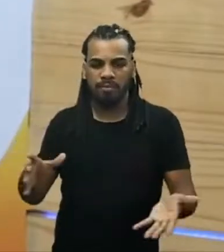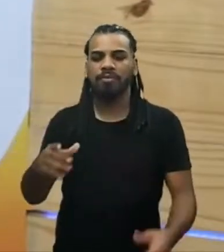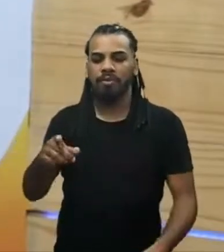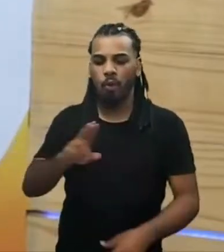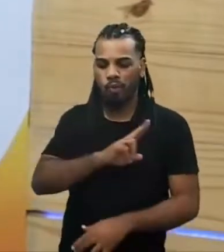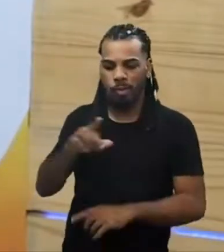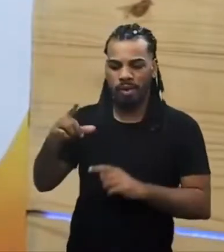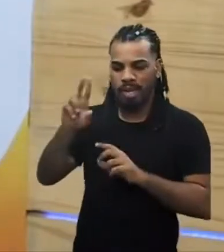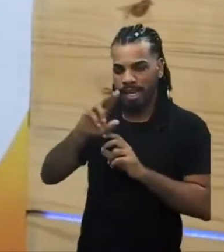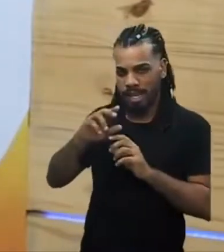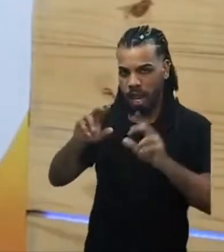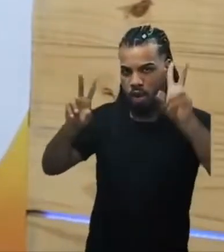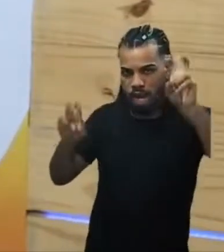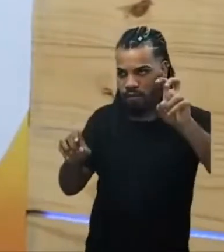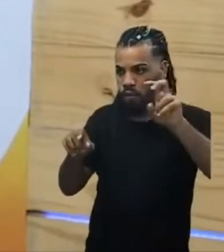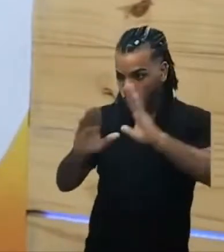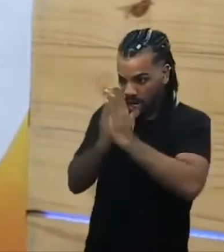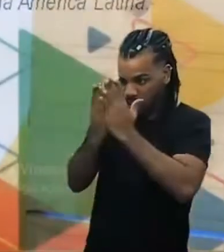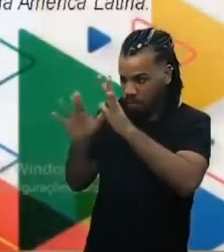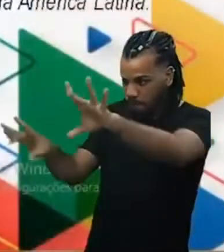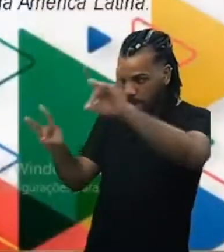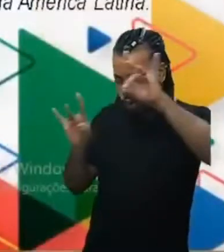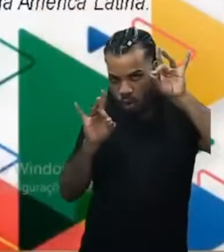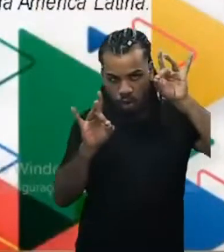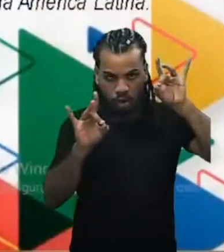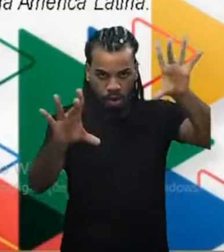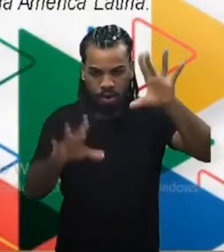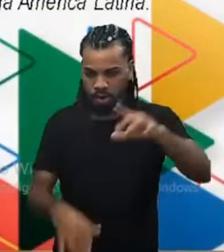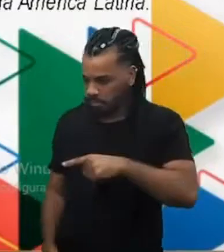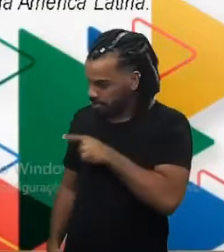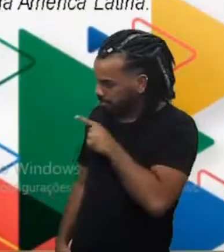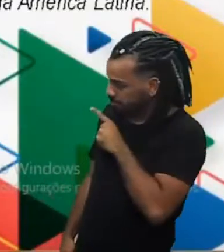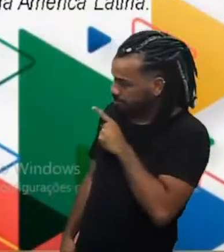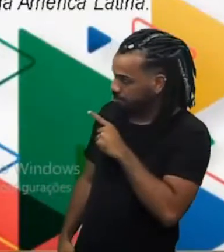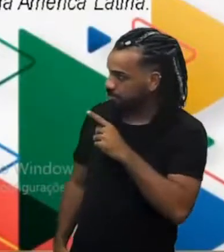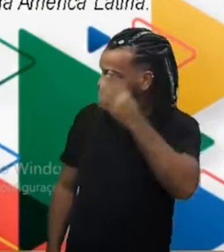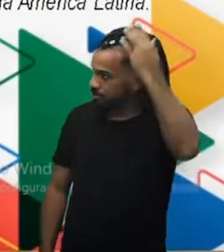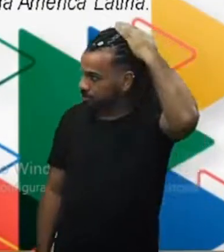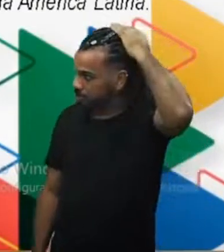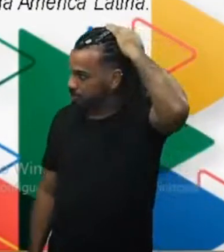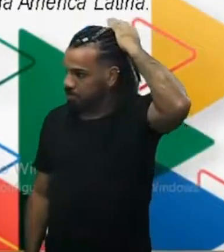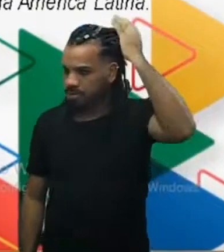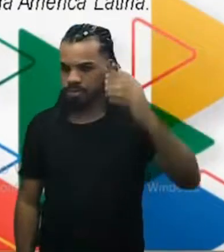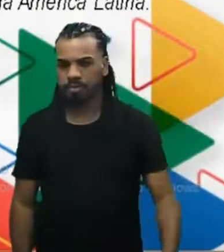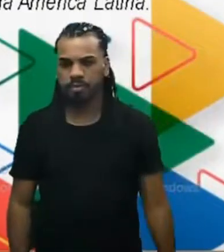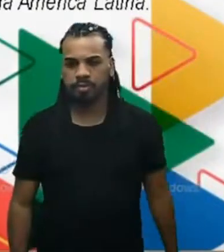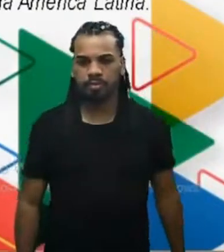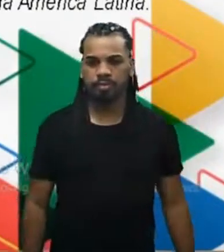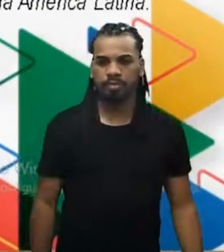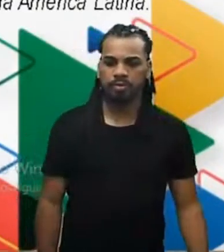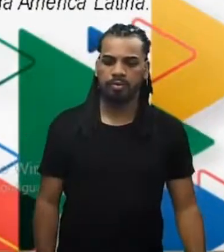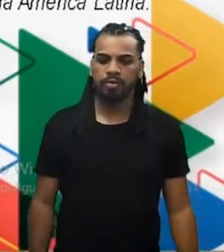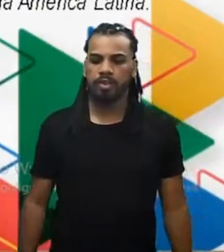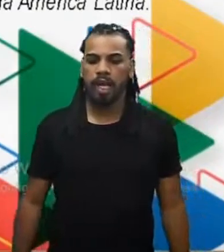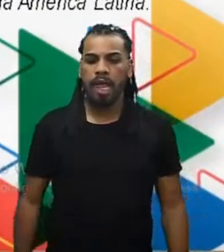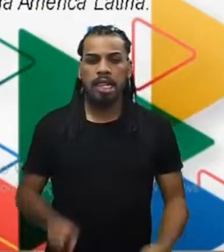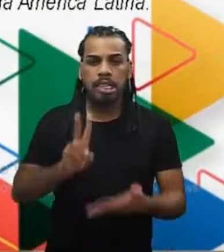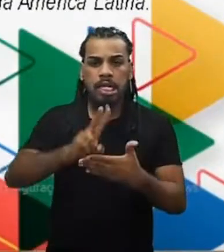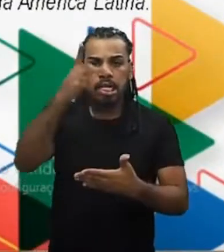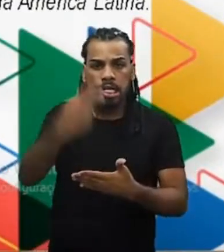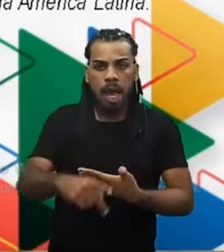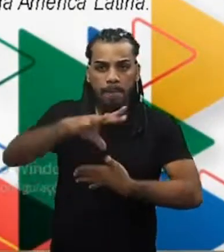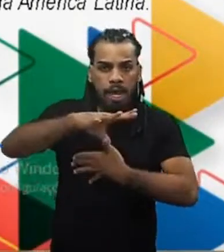observação. Andrezão, joga na tela. Havia de tudo entre os indígenas da América,